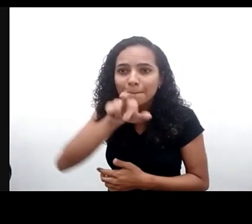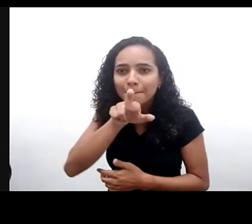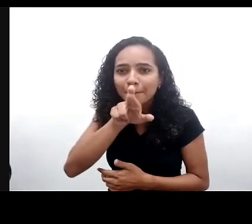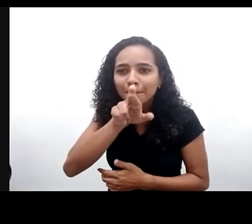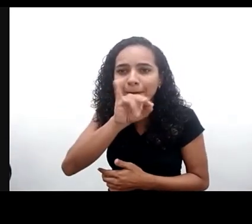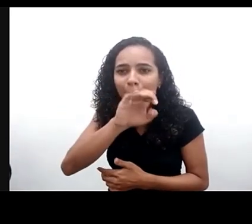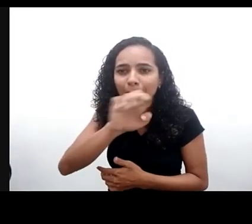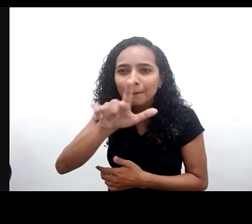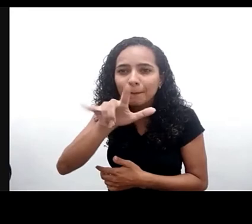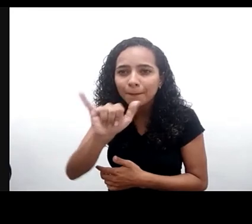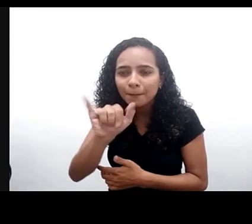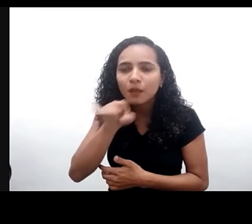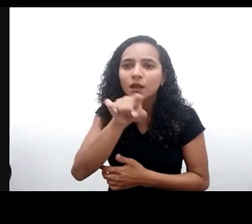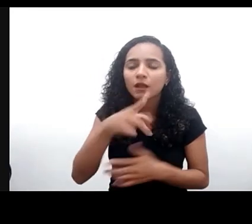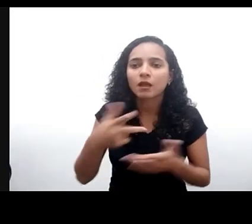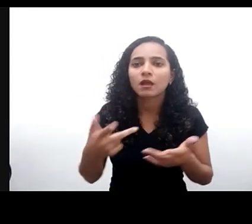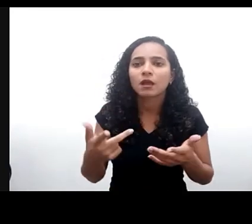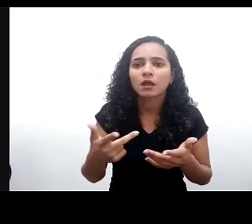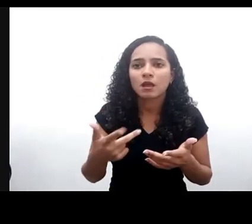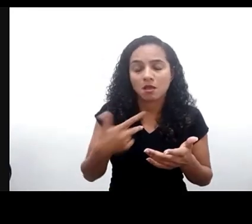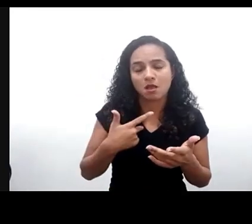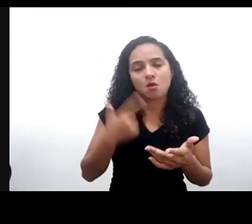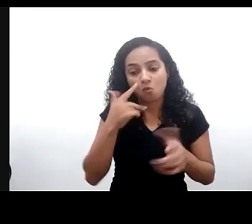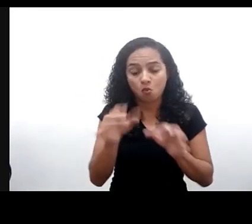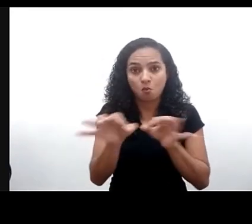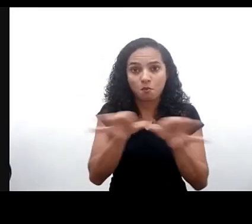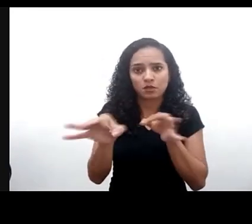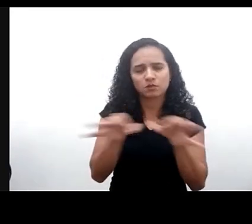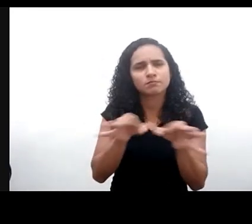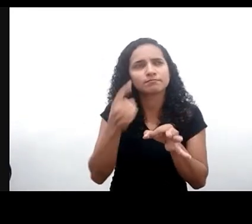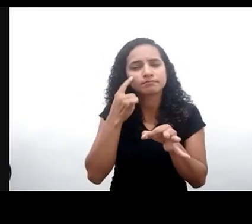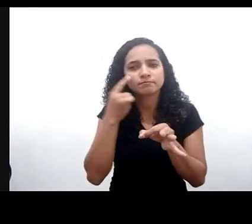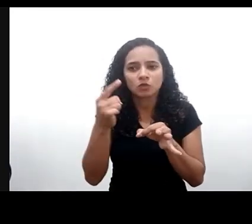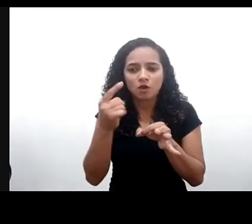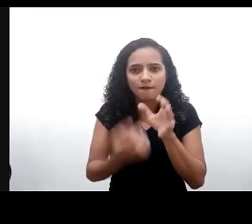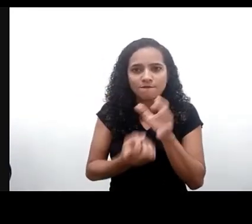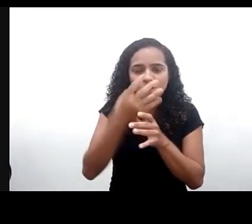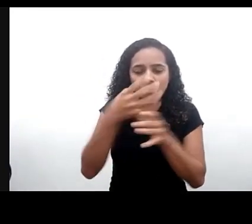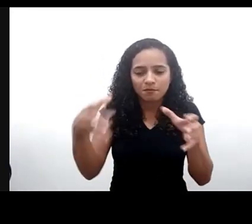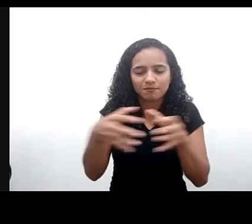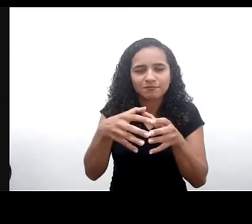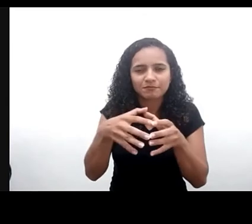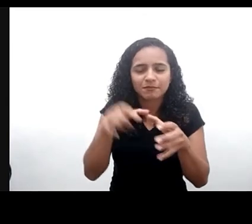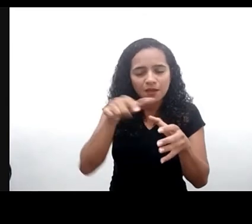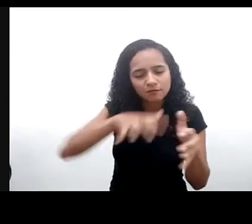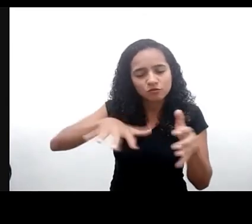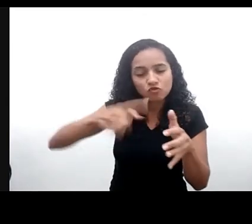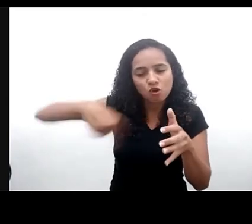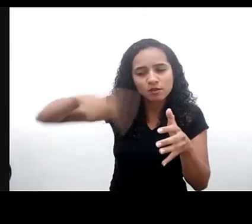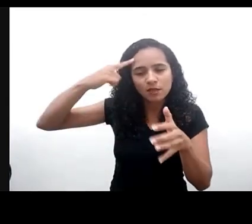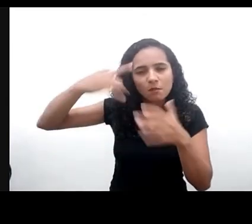Hiperderecho e uma das organizações que forma esse espaço nós queríamos refletir sobre